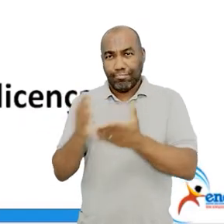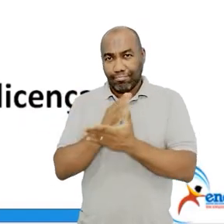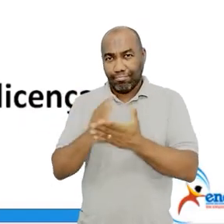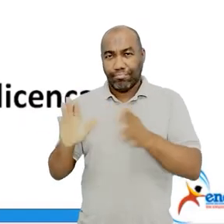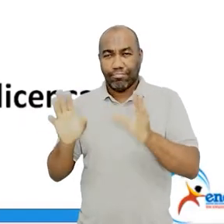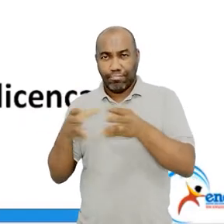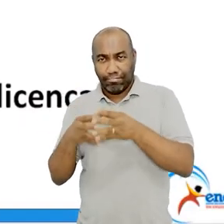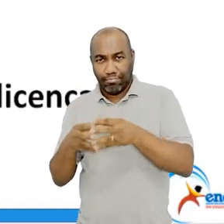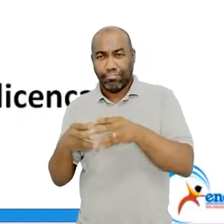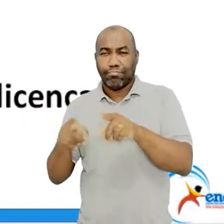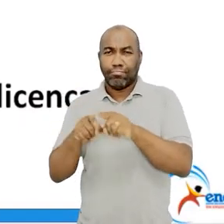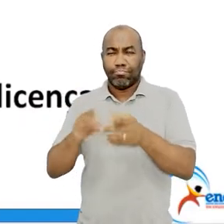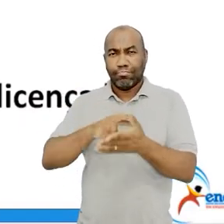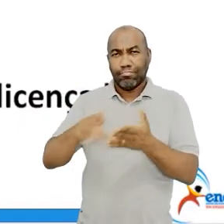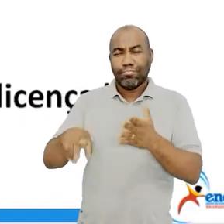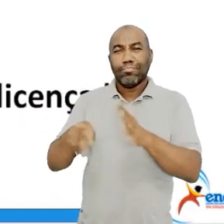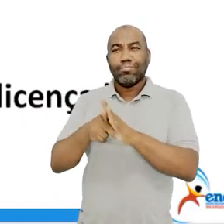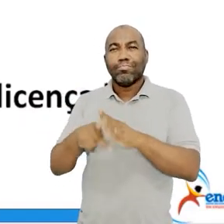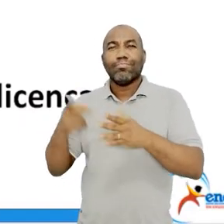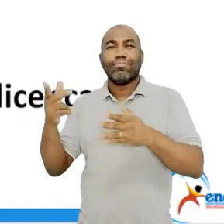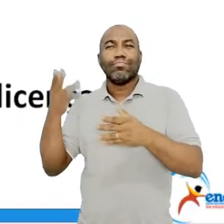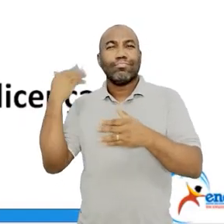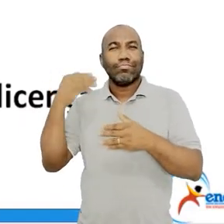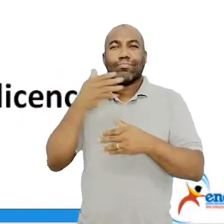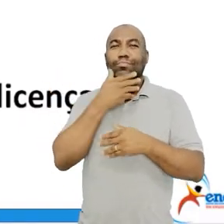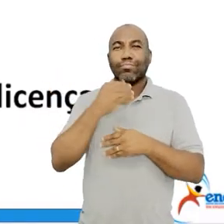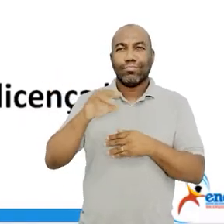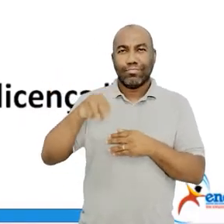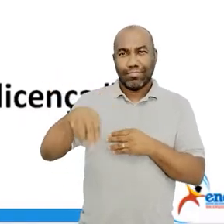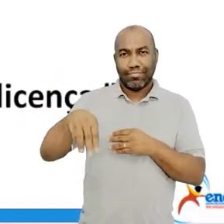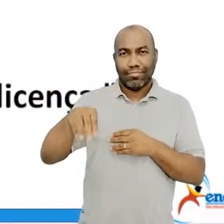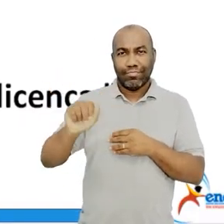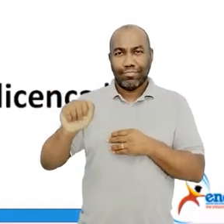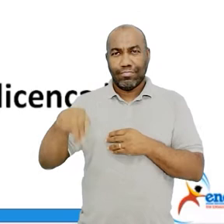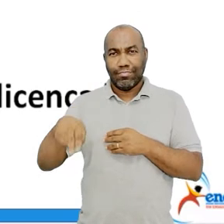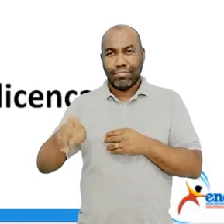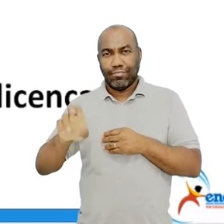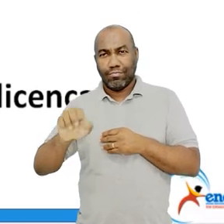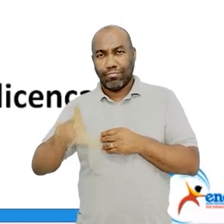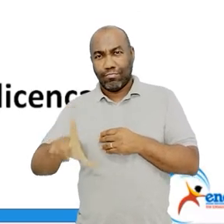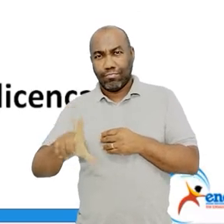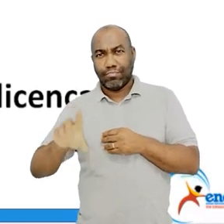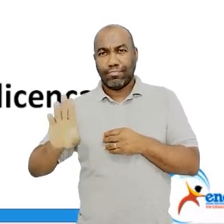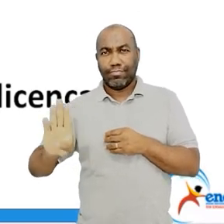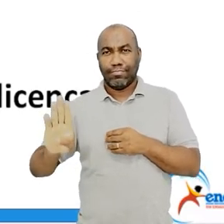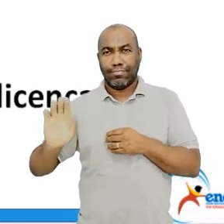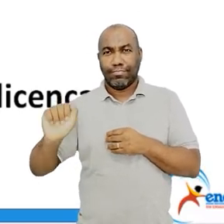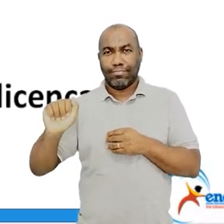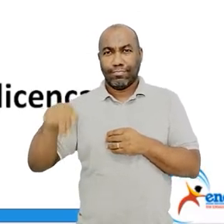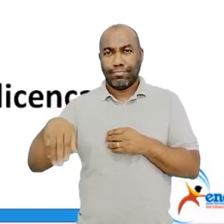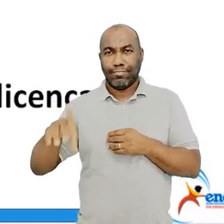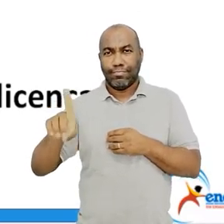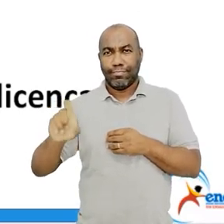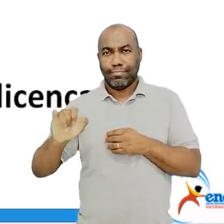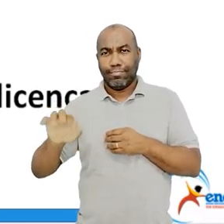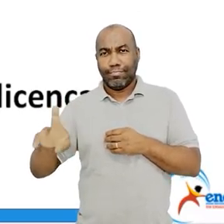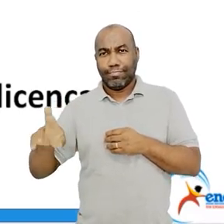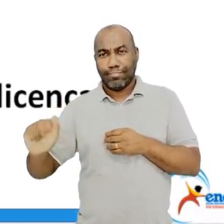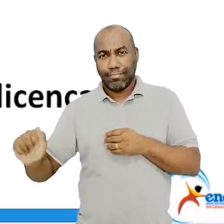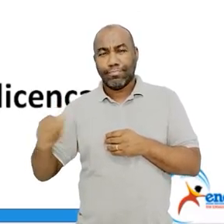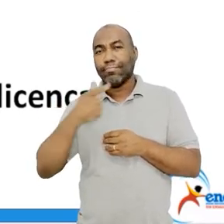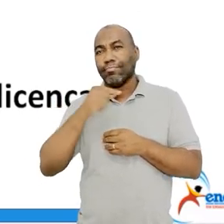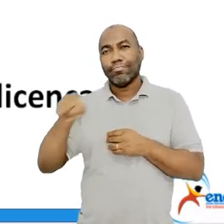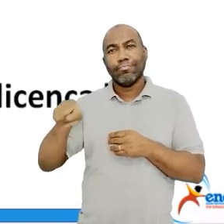versinho, um trechinho aí, de Manuel Bandeira mesmo. E como você pode ver aí agora, qual que é o